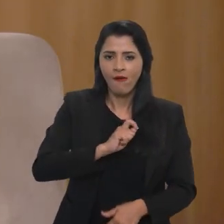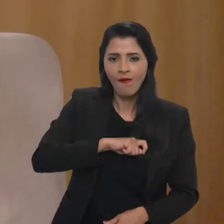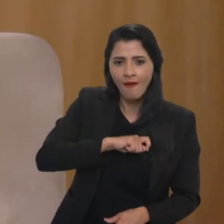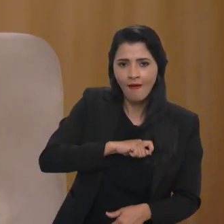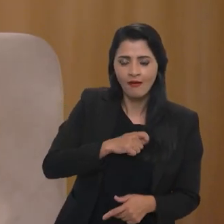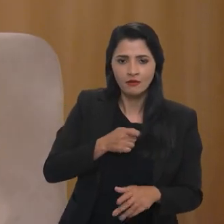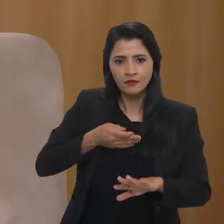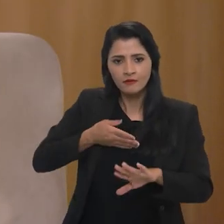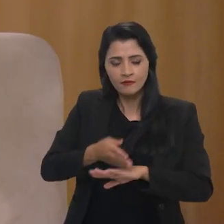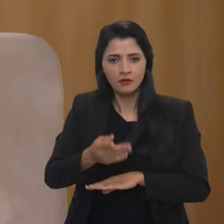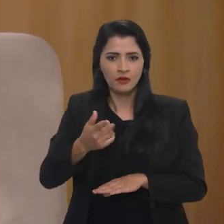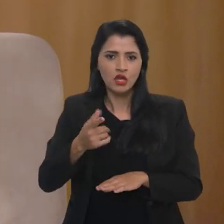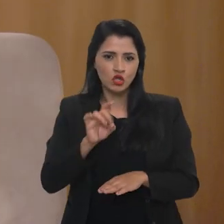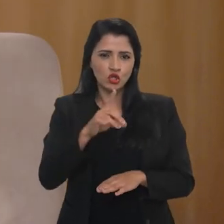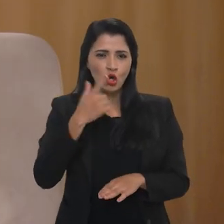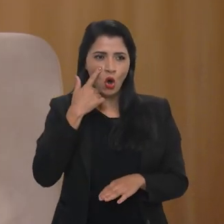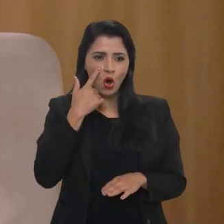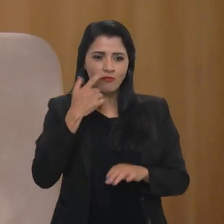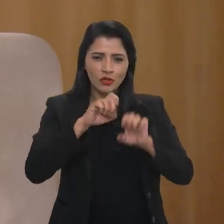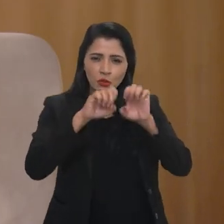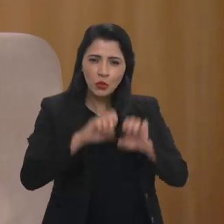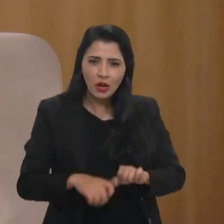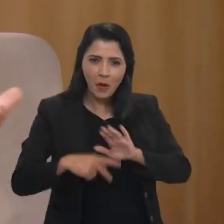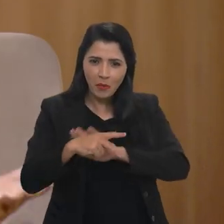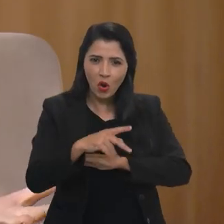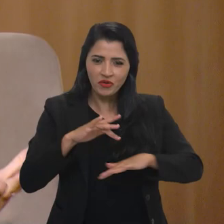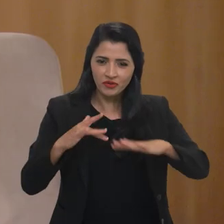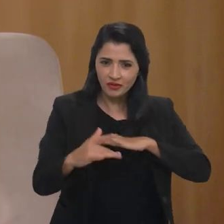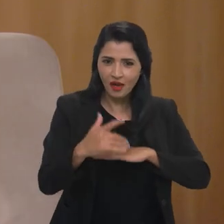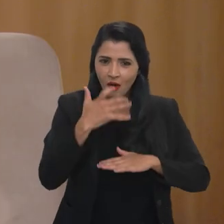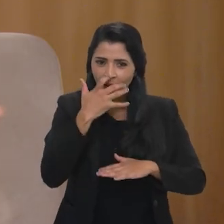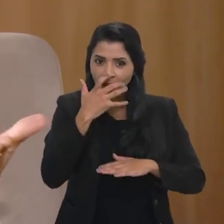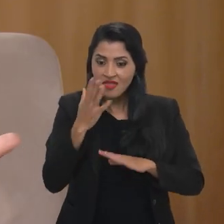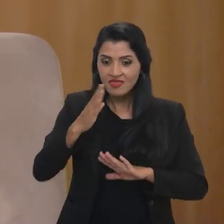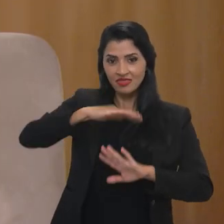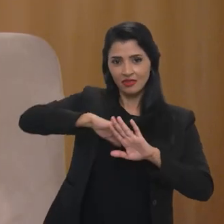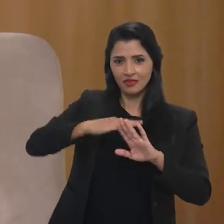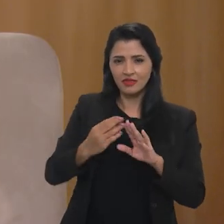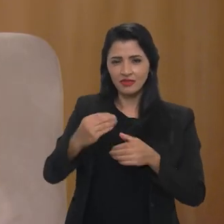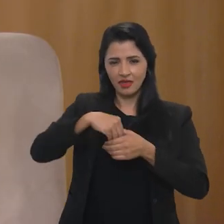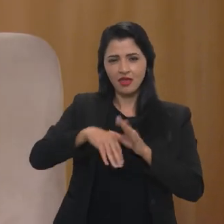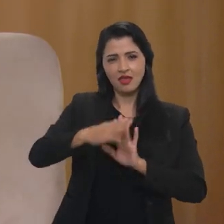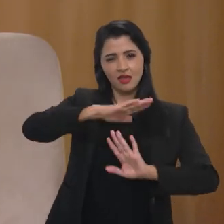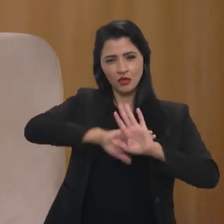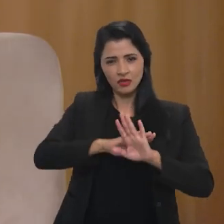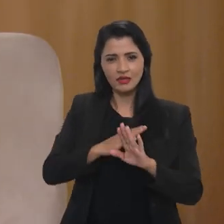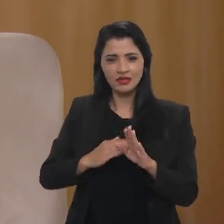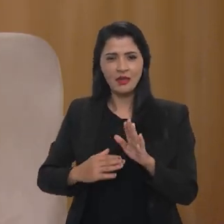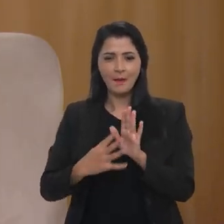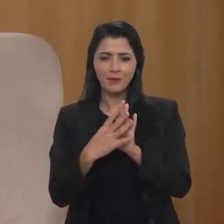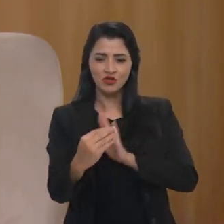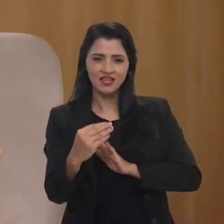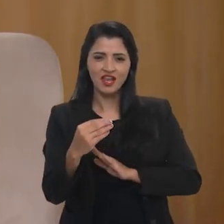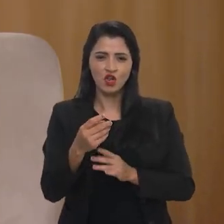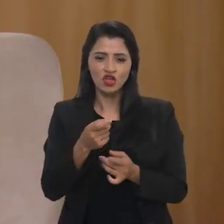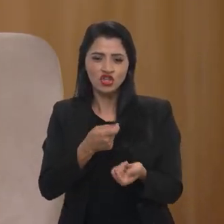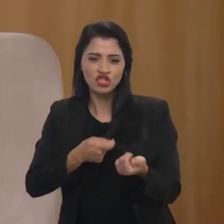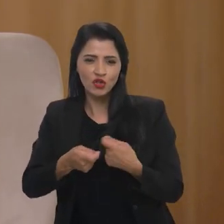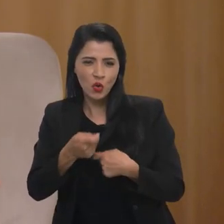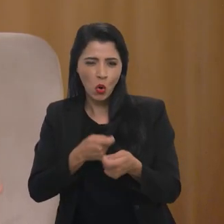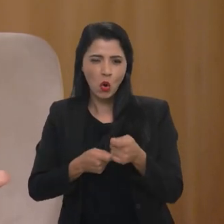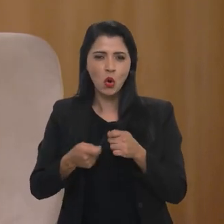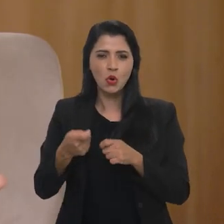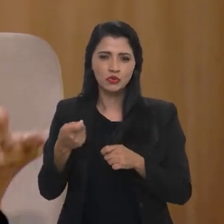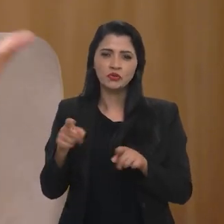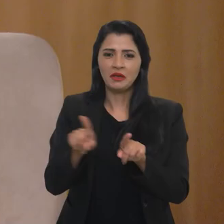não só para além, né, das questões estruturais dessas redes sociais, dentro do modelo de negócios, dentro do design dela que